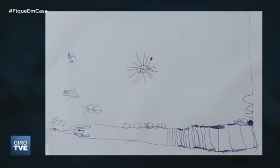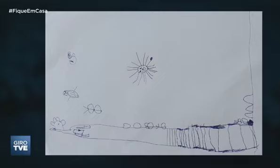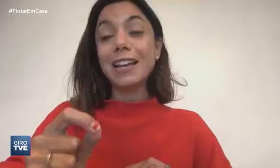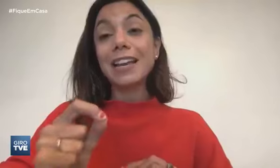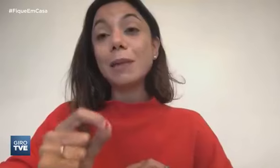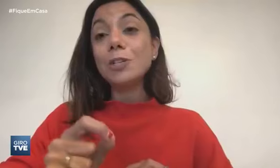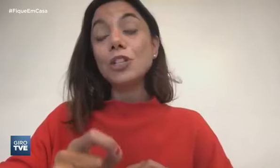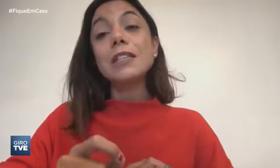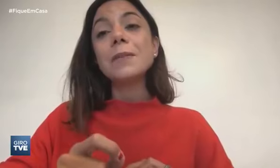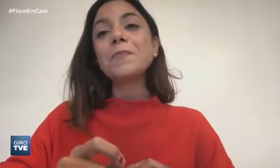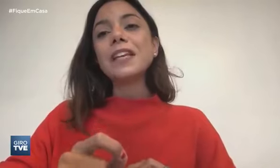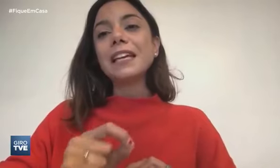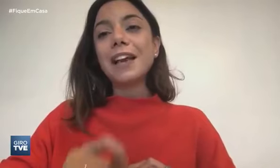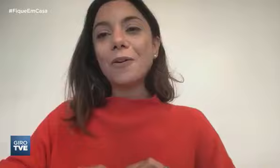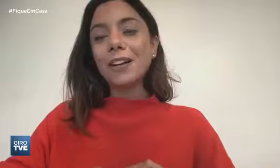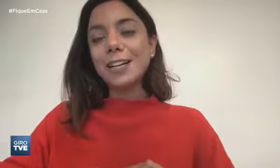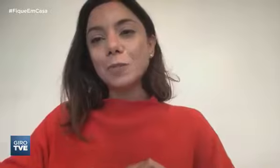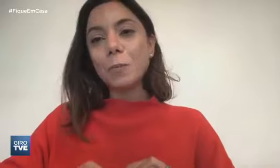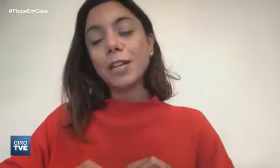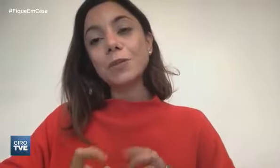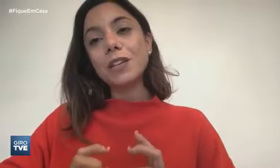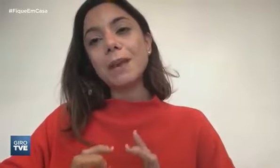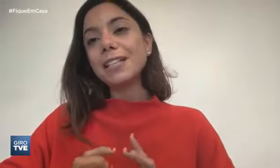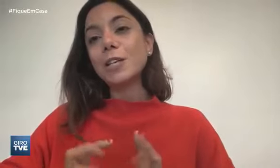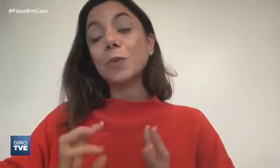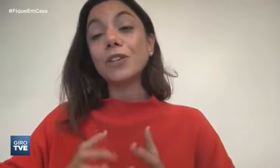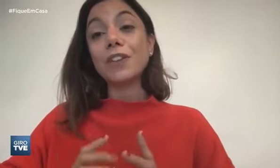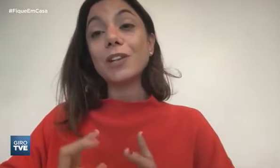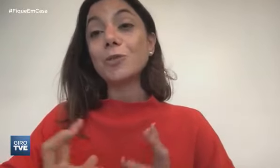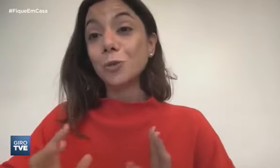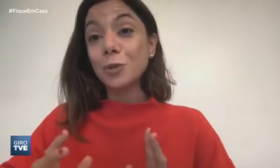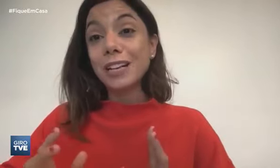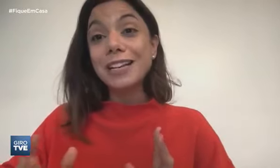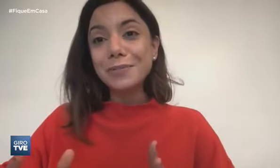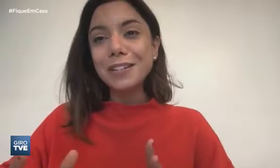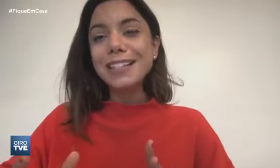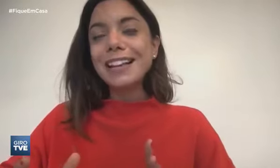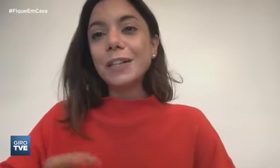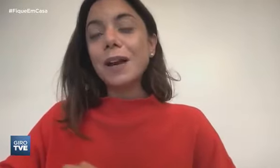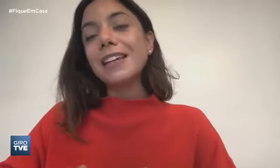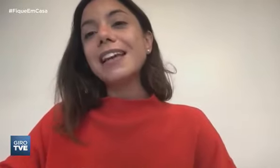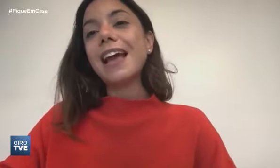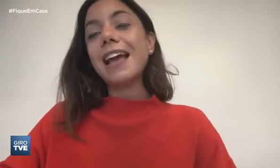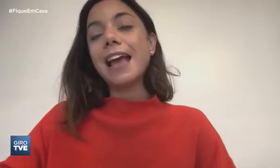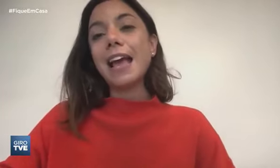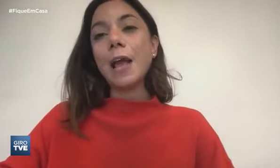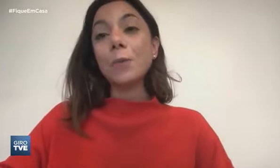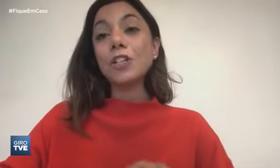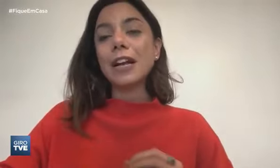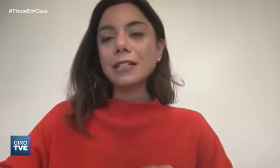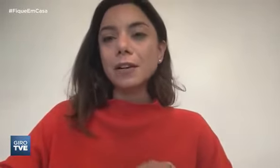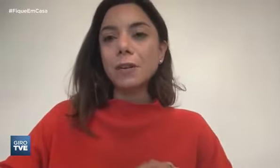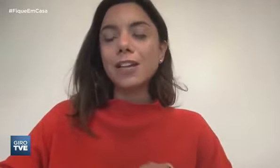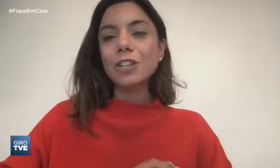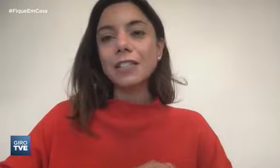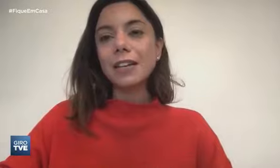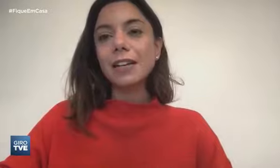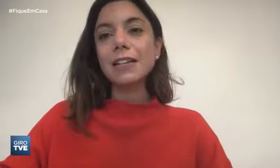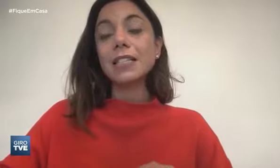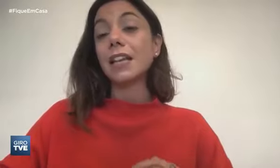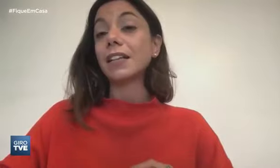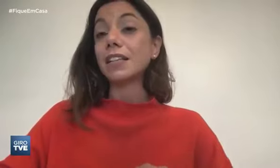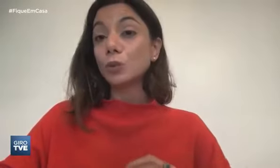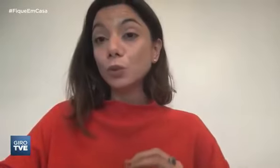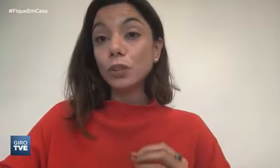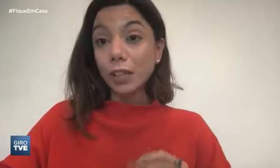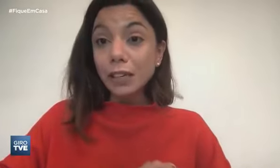nessa ponte né e ela me disse que agora nesse momento os animais eles podem ficar soltos e livres então aí é uma indicação né de que essa